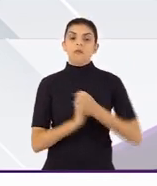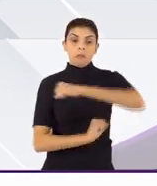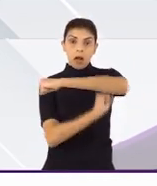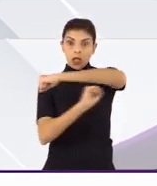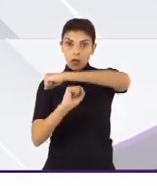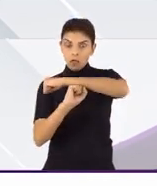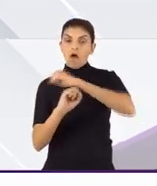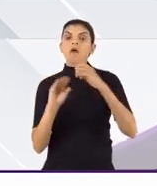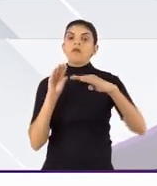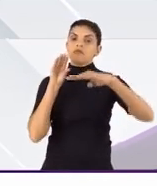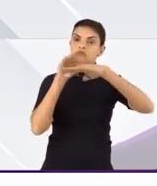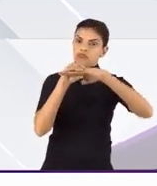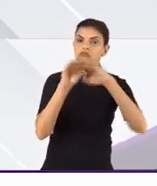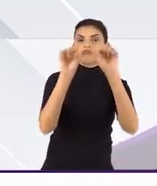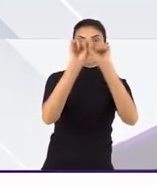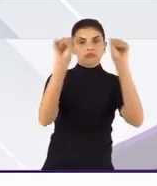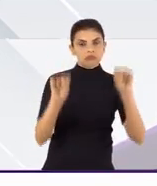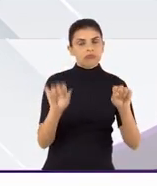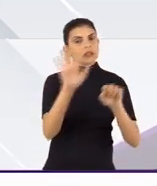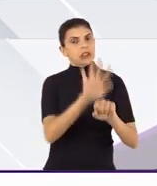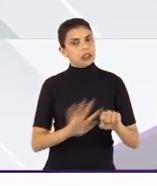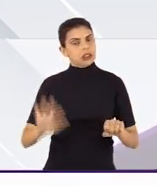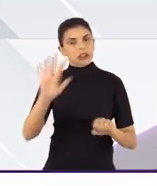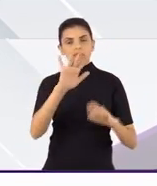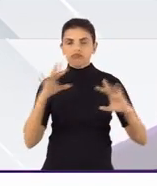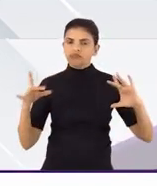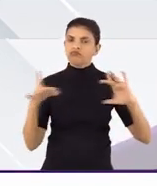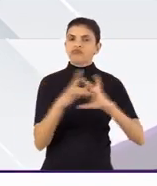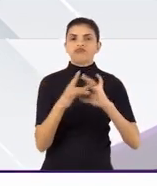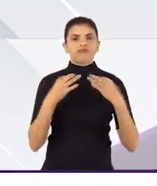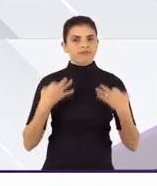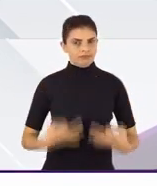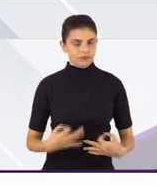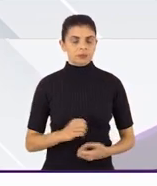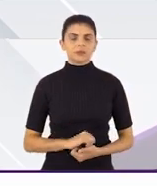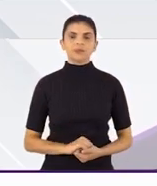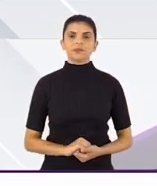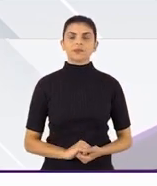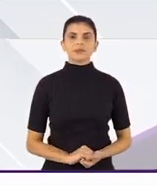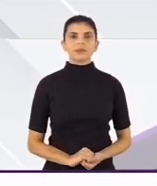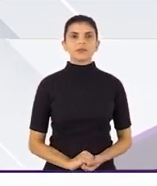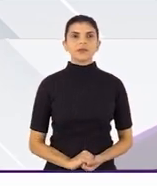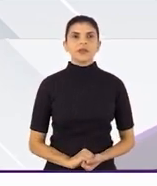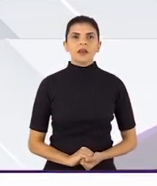sistema funcione de forma adequada.